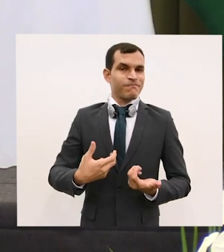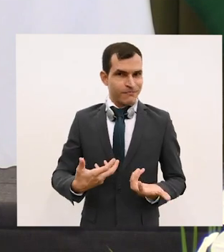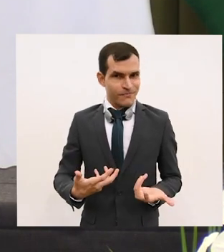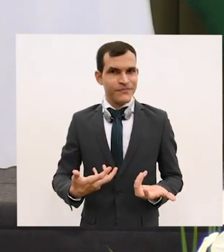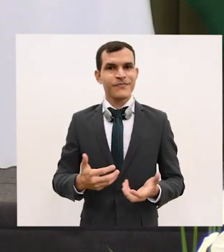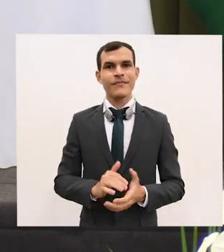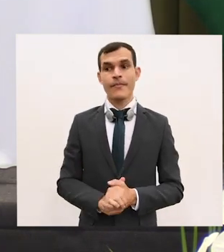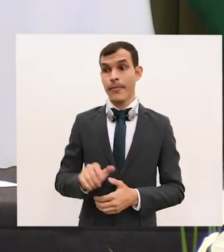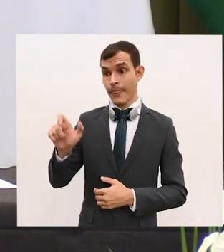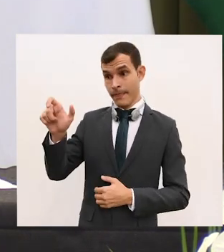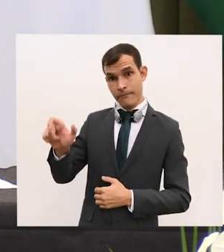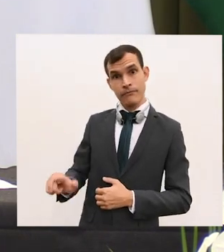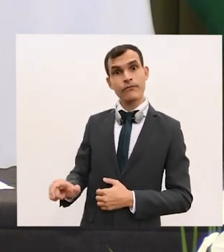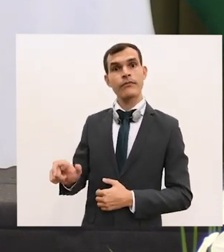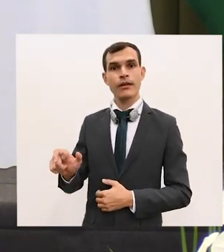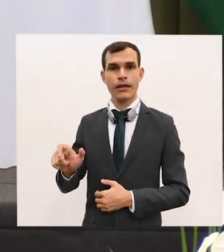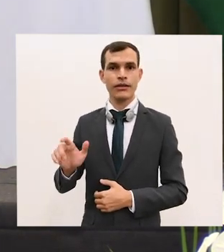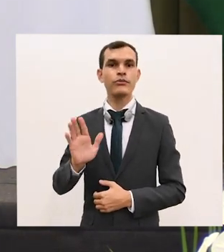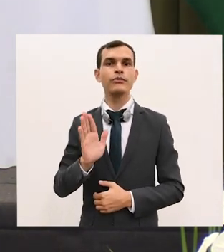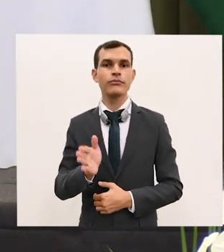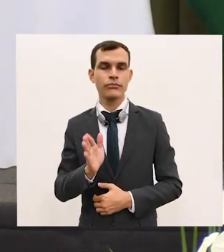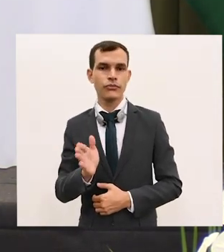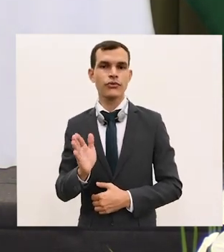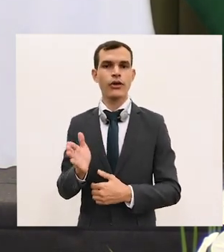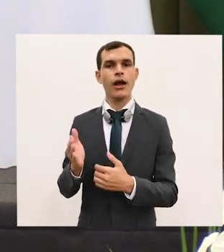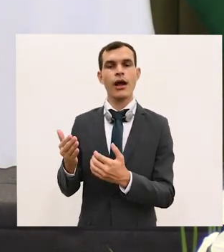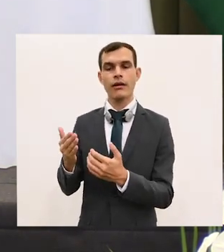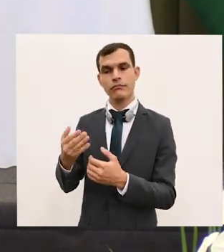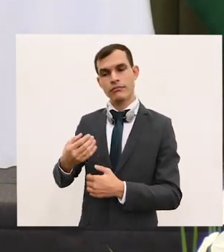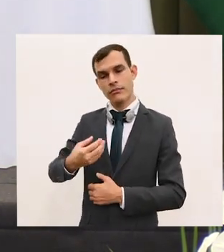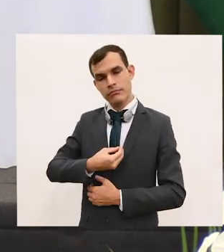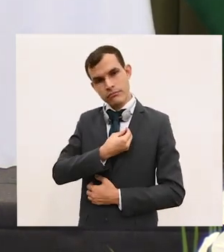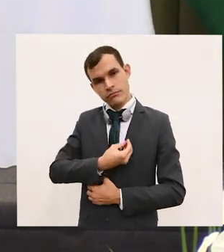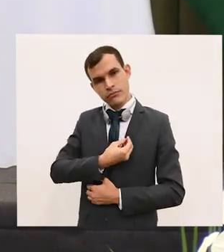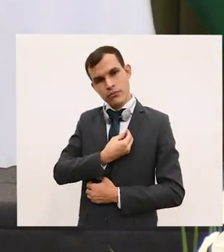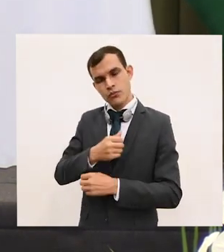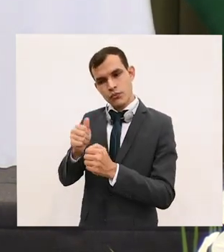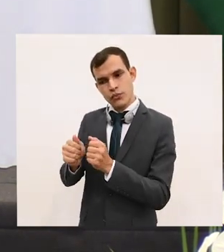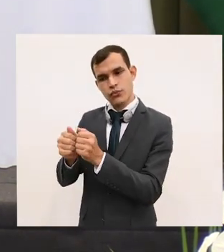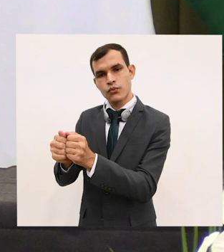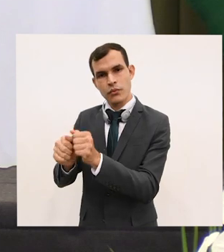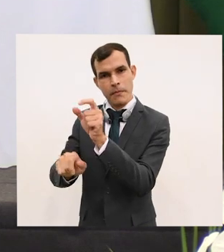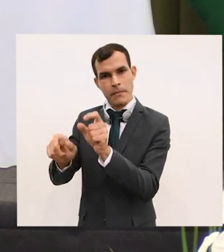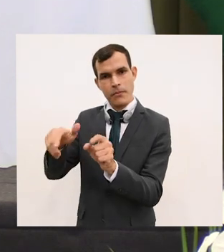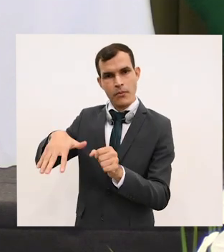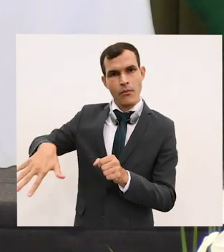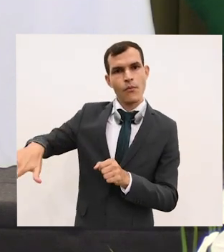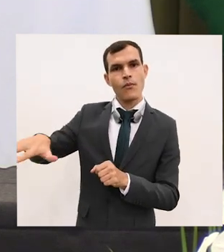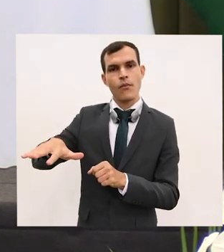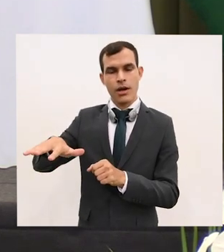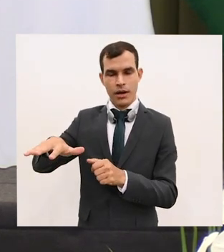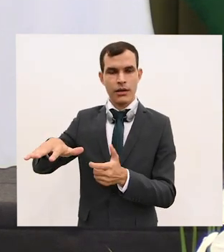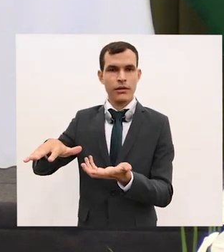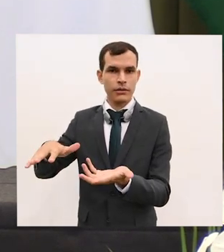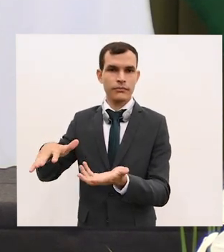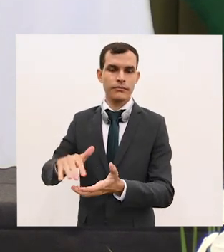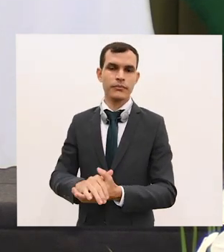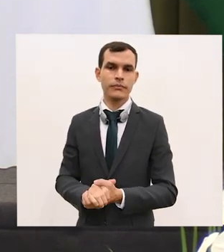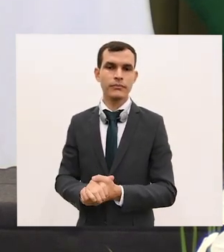representantes do setor agropecuário, notadamente e nomeadamente da Frente Parlamentar da Agricultura.